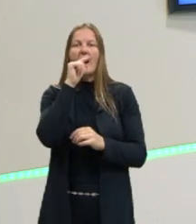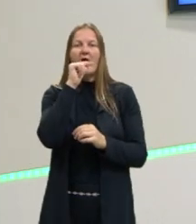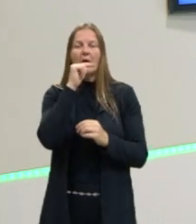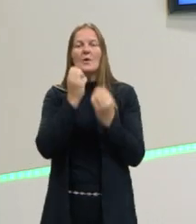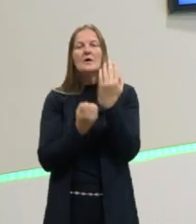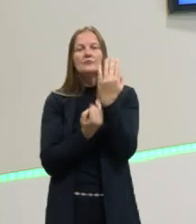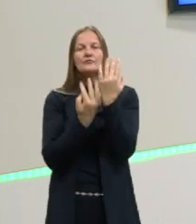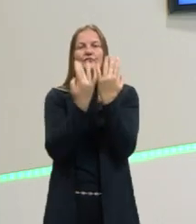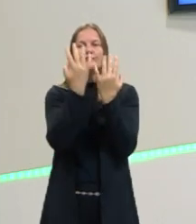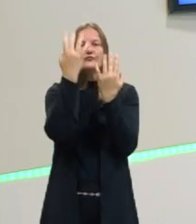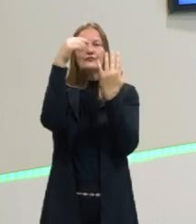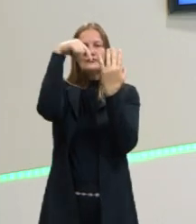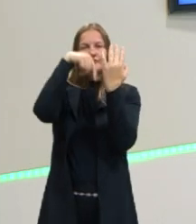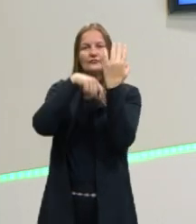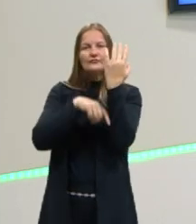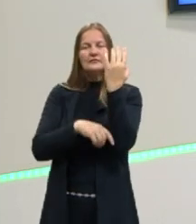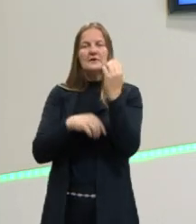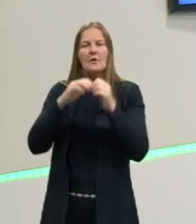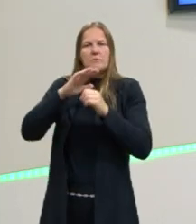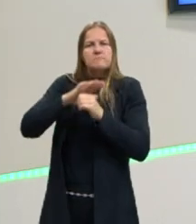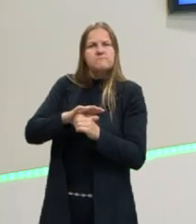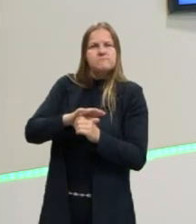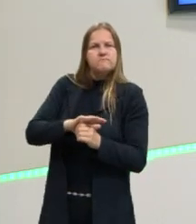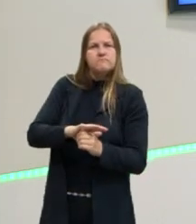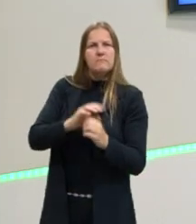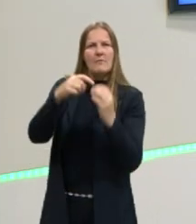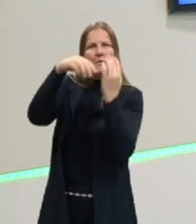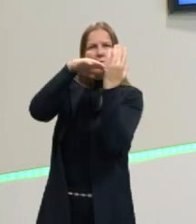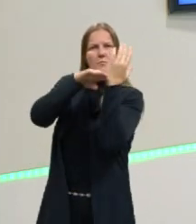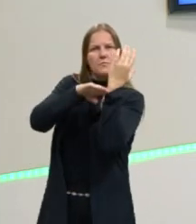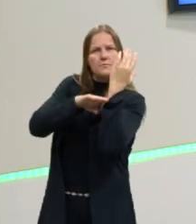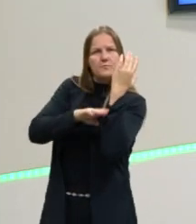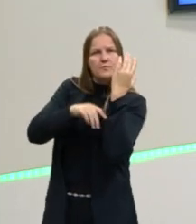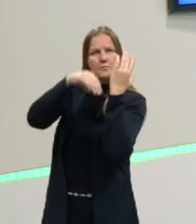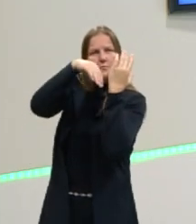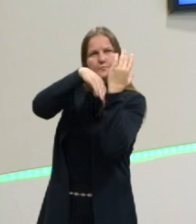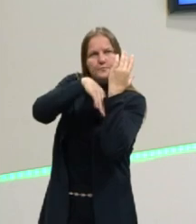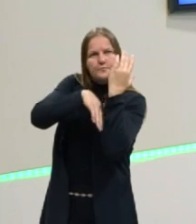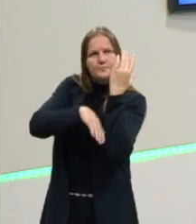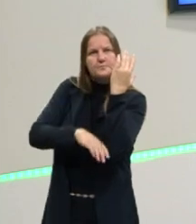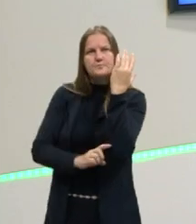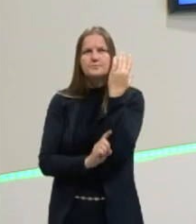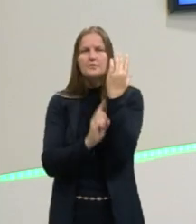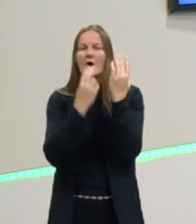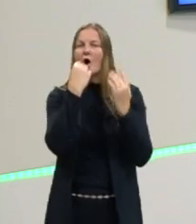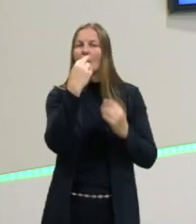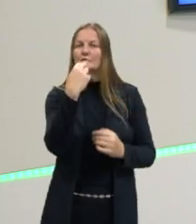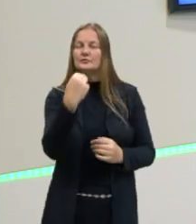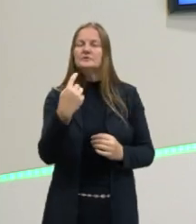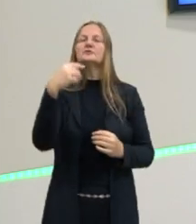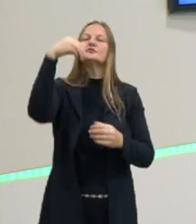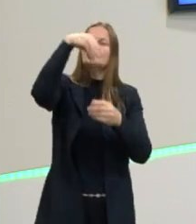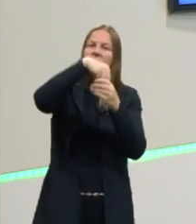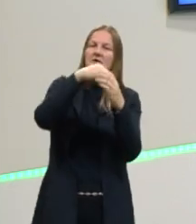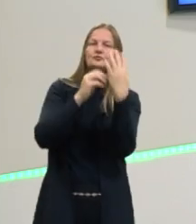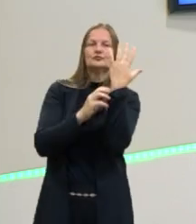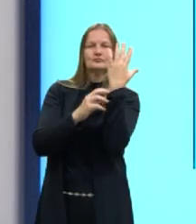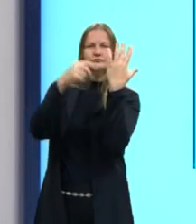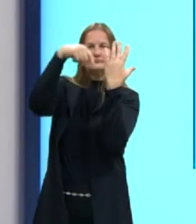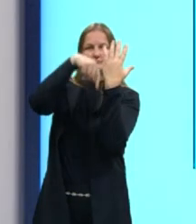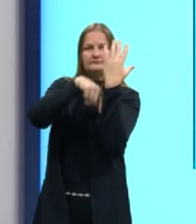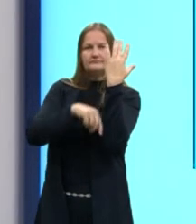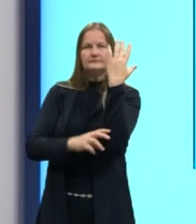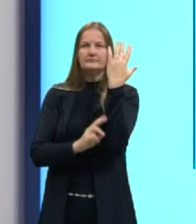transpiração. Vai gerar uma pressão e vai gerar essa movimentação também nos nutrientes no interior da planta.